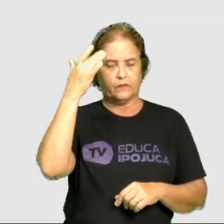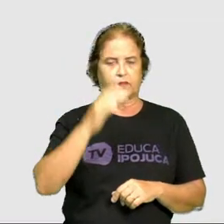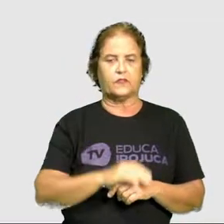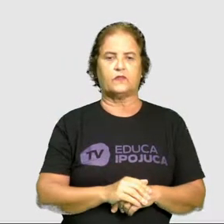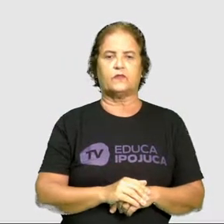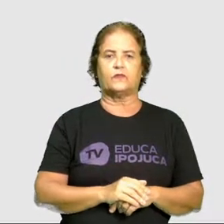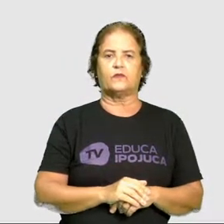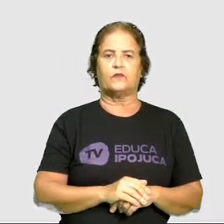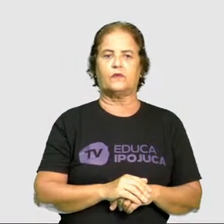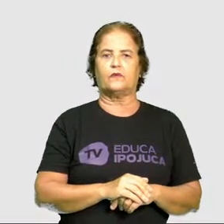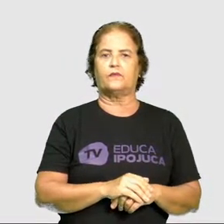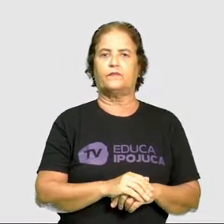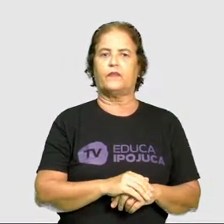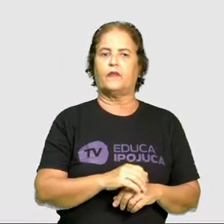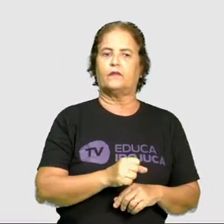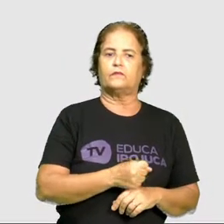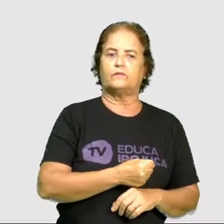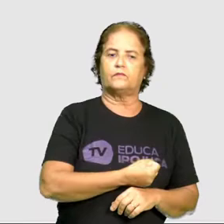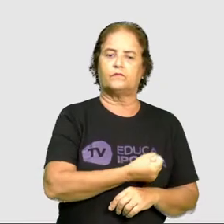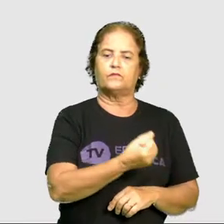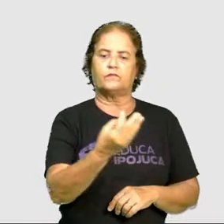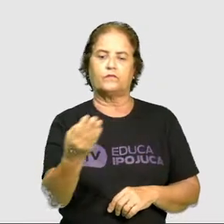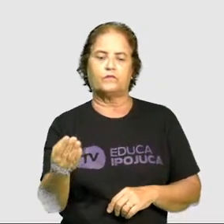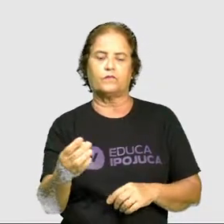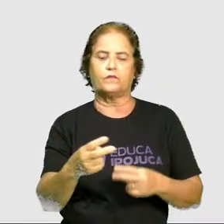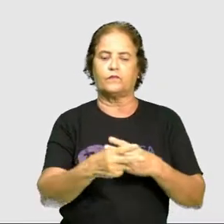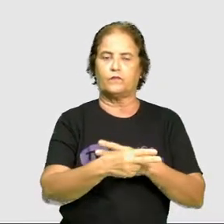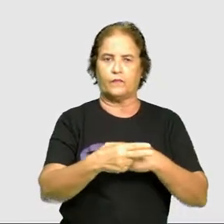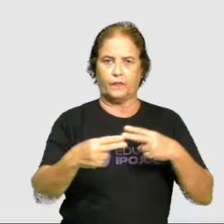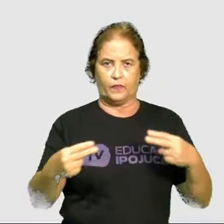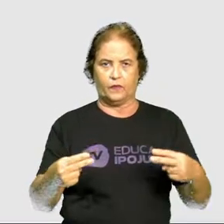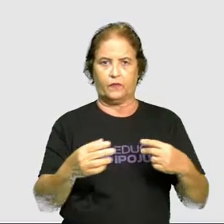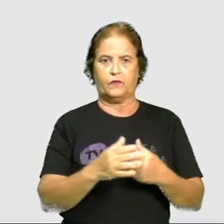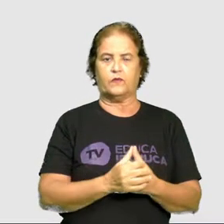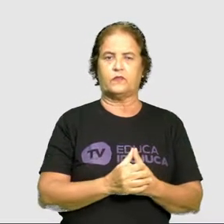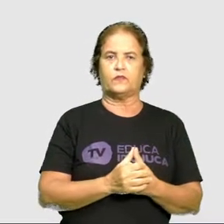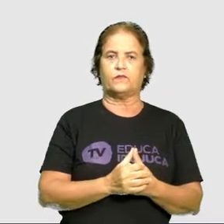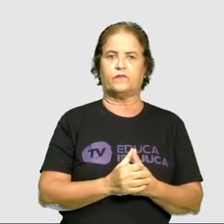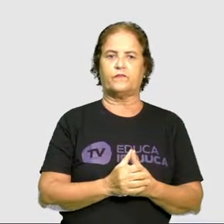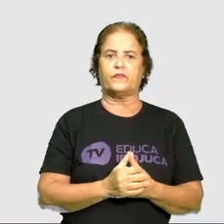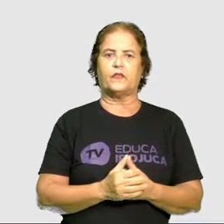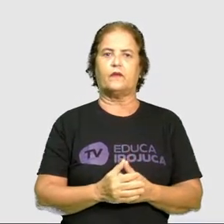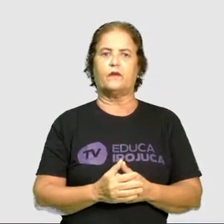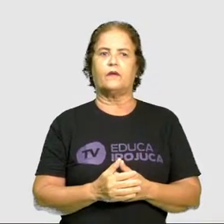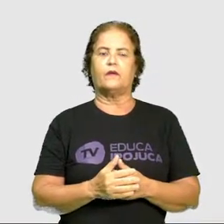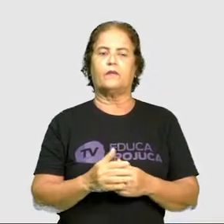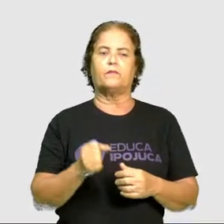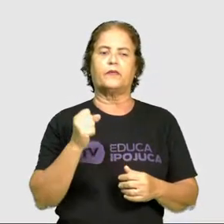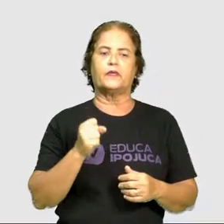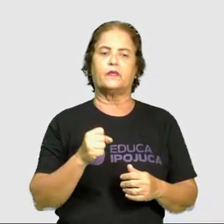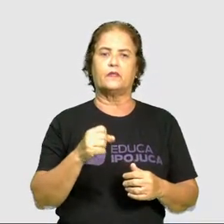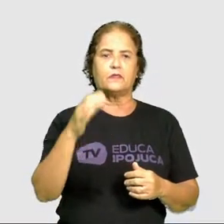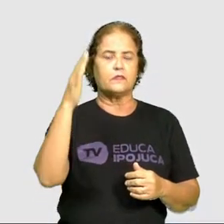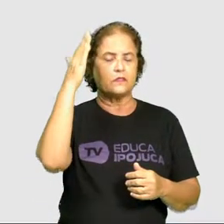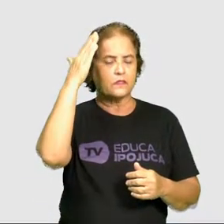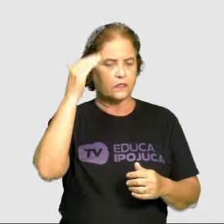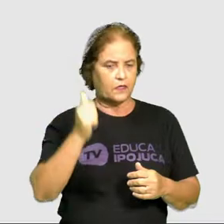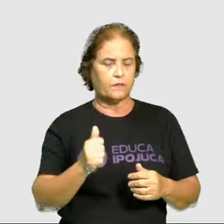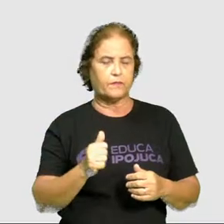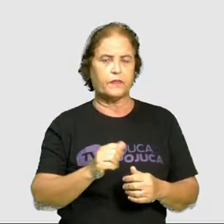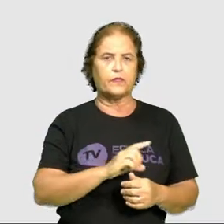para contar objetos, para indicar a data, como a data de hoje,